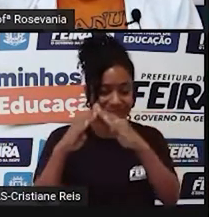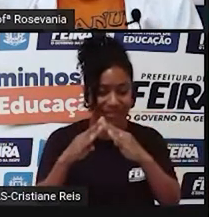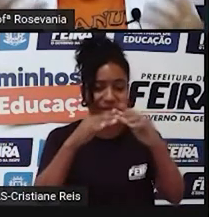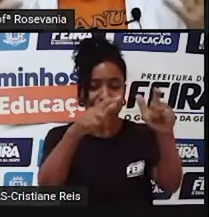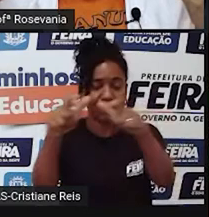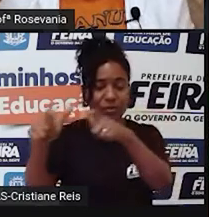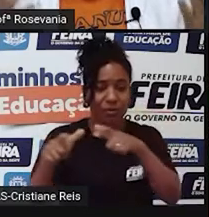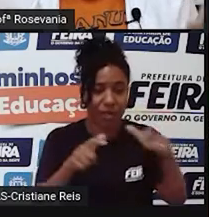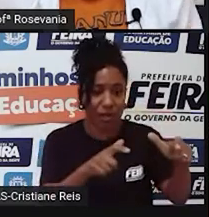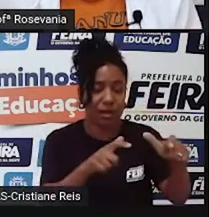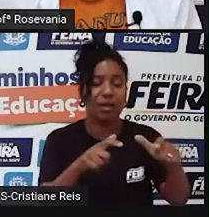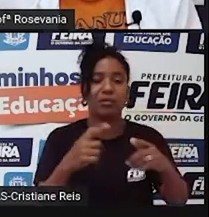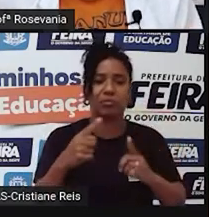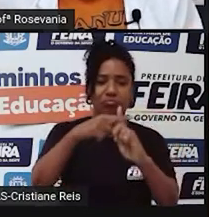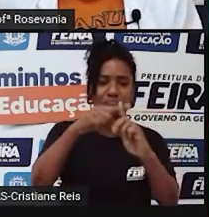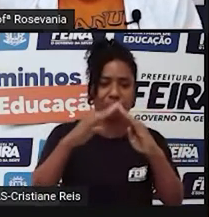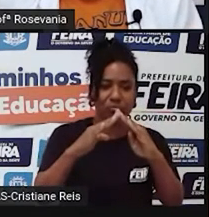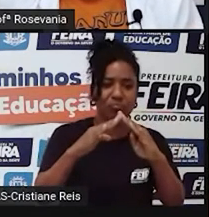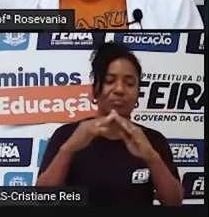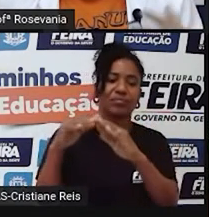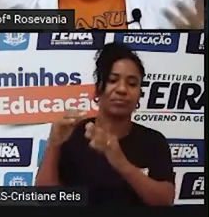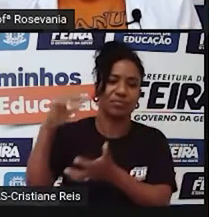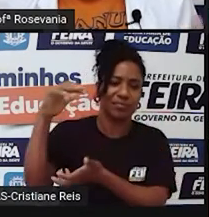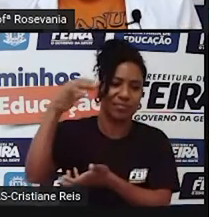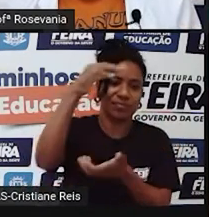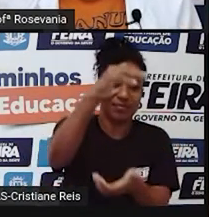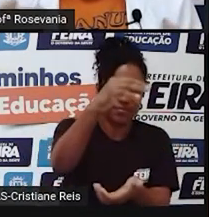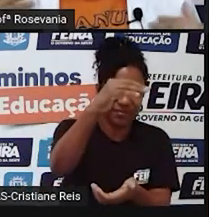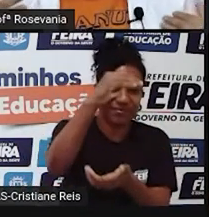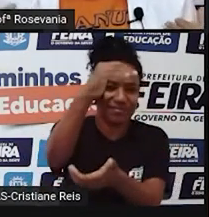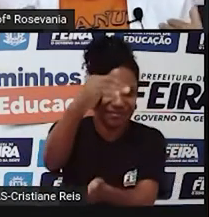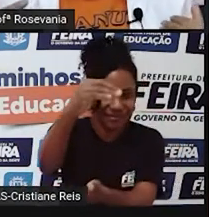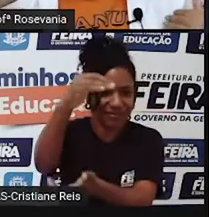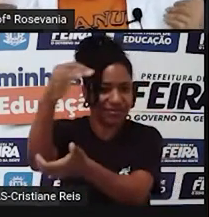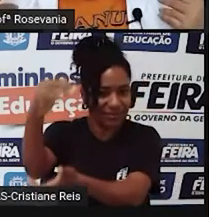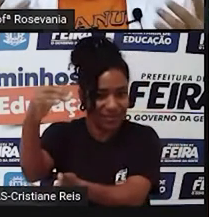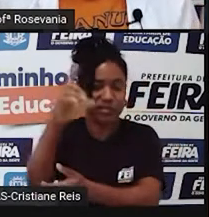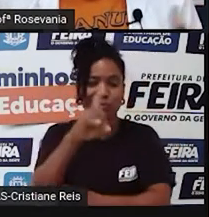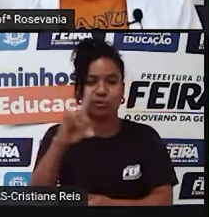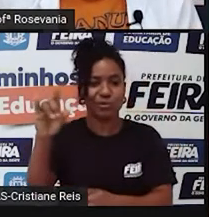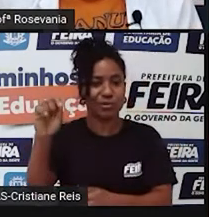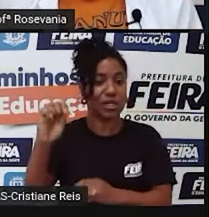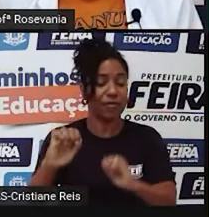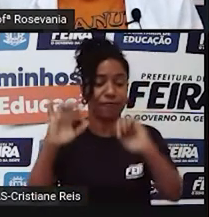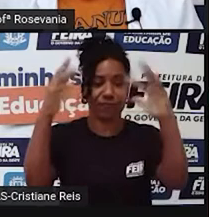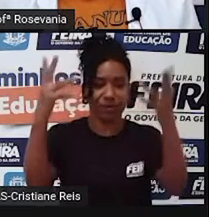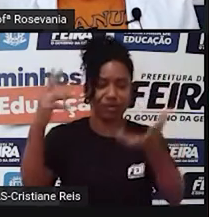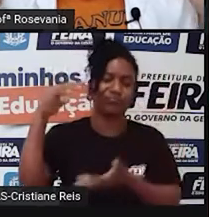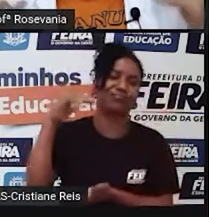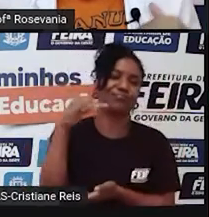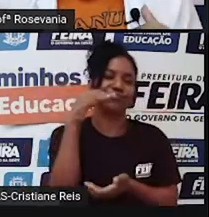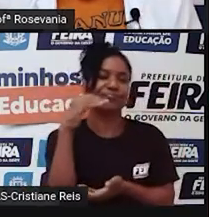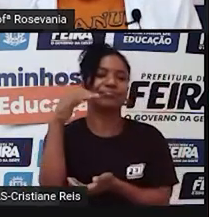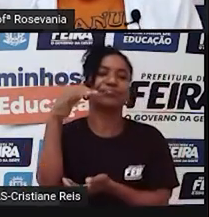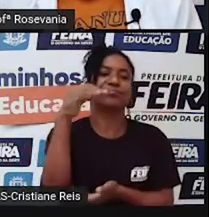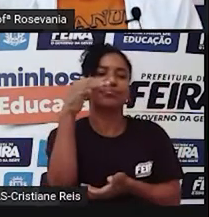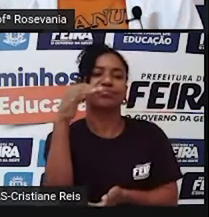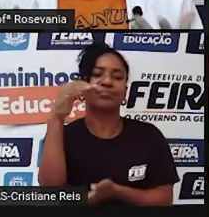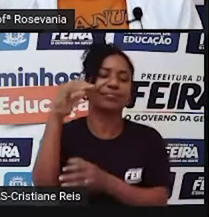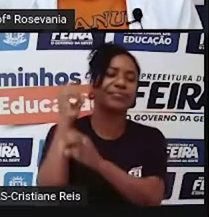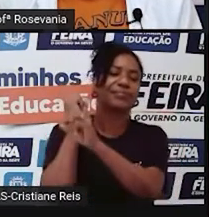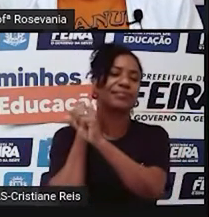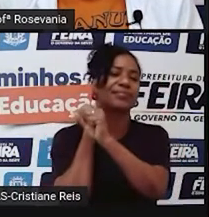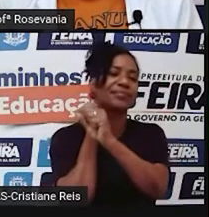na Igreja de Santana, e depois, no dia da procissão de Santana, eles saem, né, são levados em andoros, né, pelas ruas da cidade,